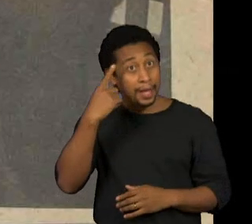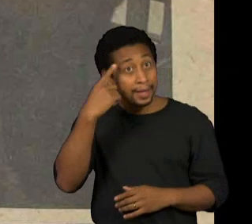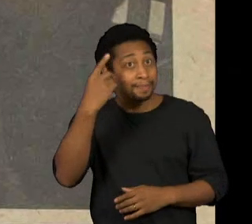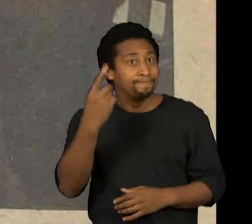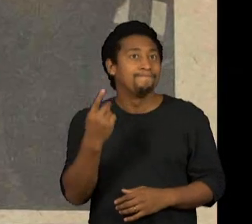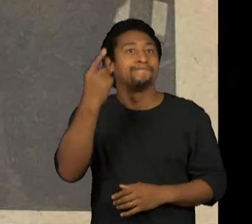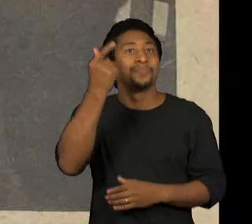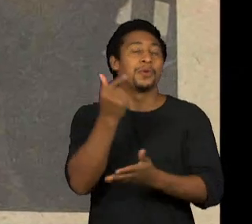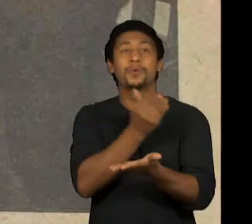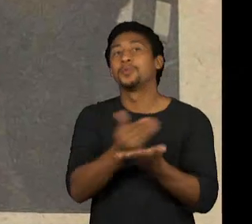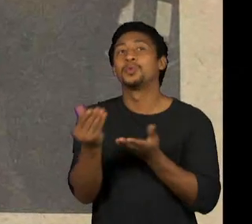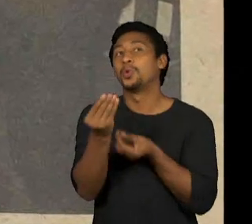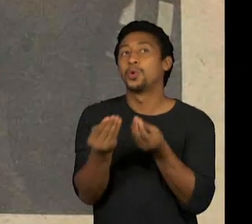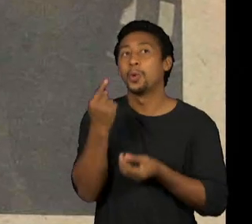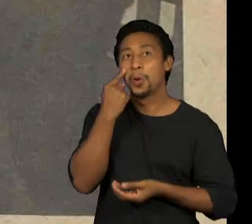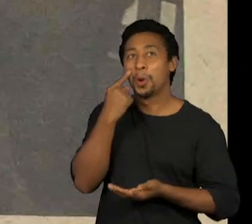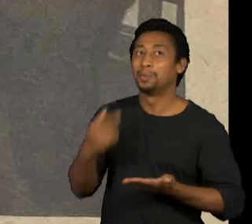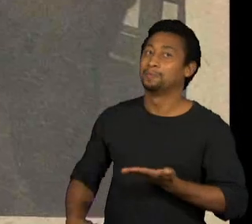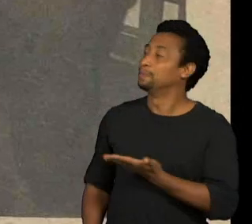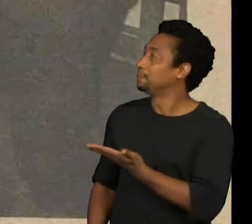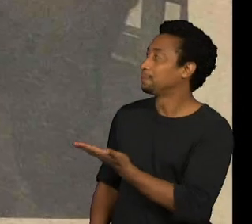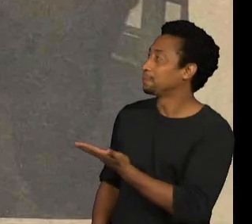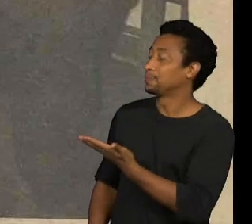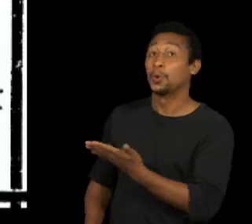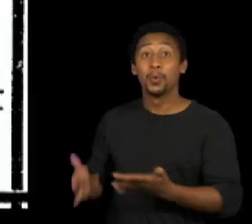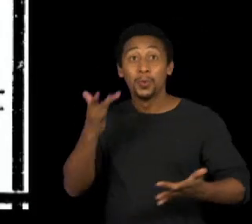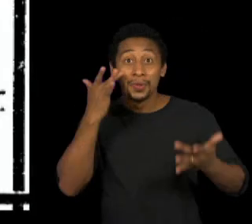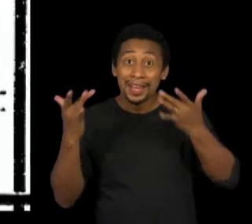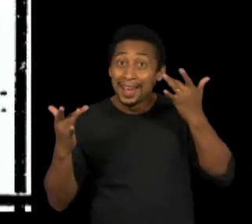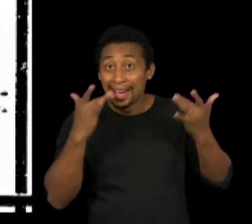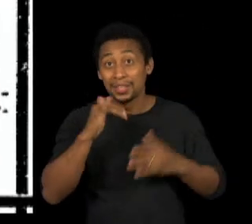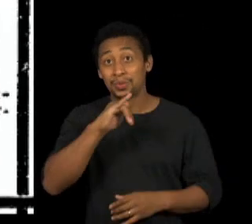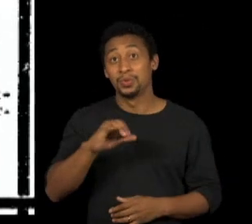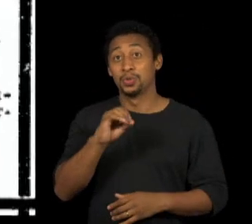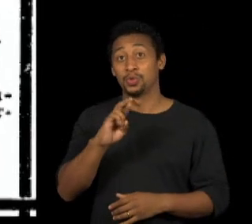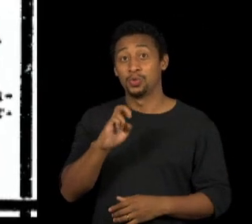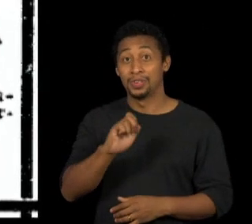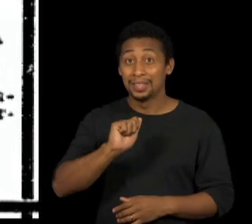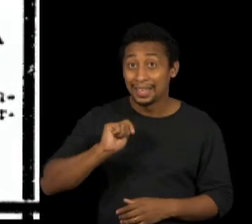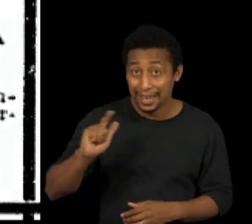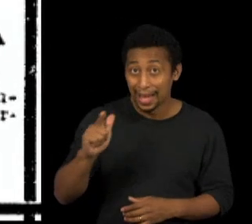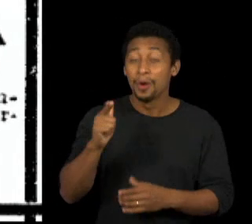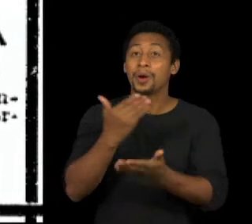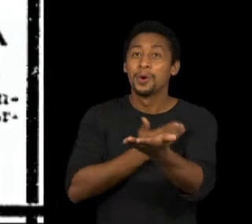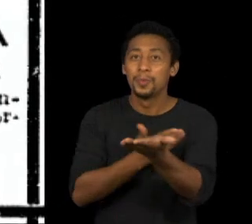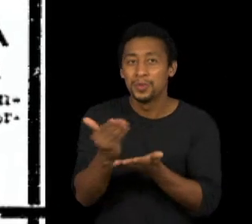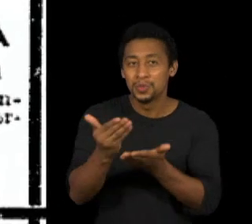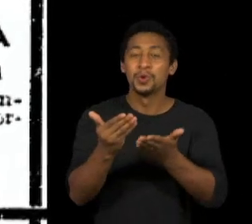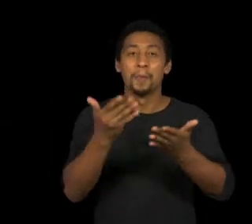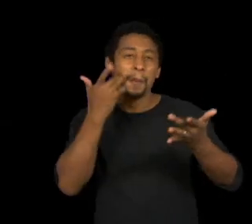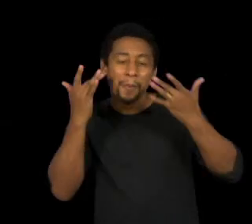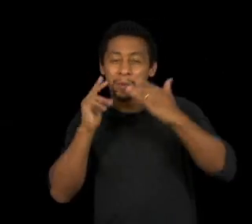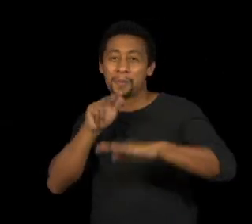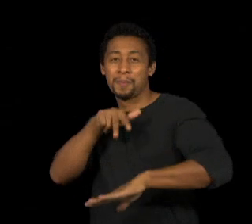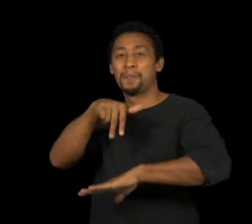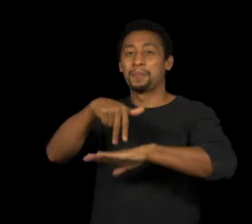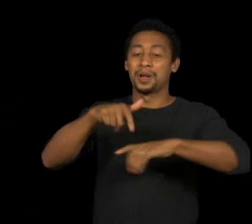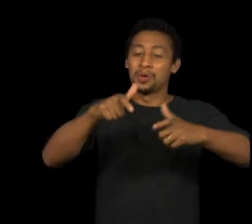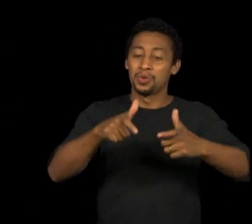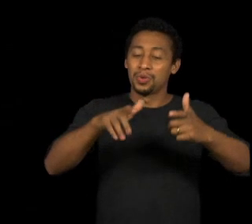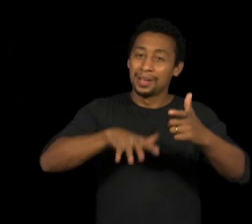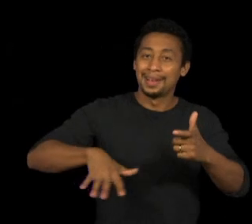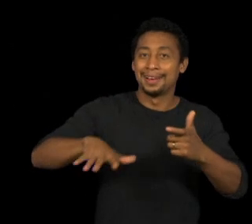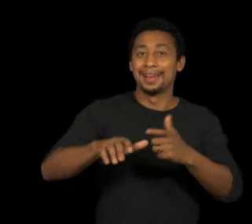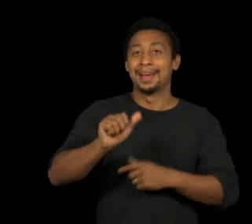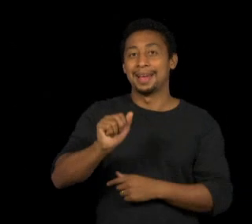a partir do espetáculo Teatro Jornal, primeira edição, levado no Teatro de Arena em 1970. Traduzido em mais